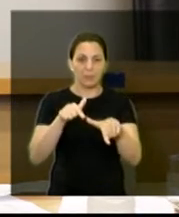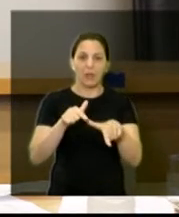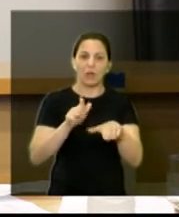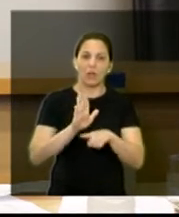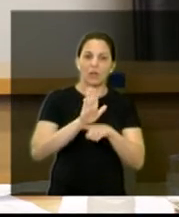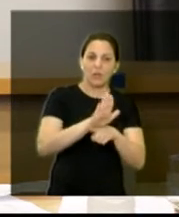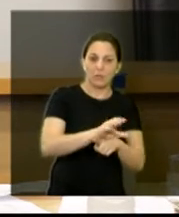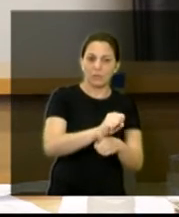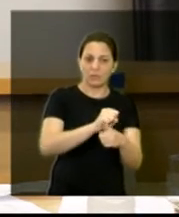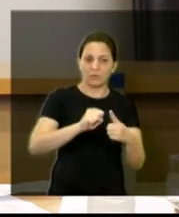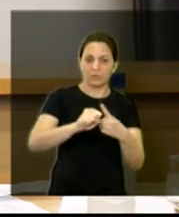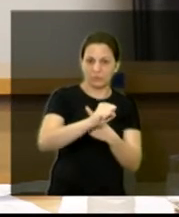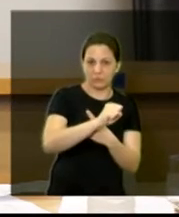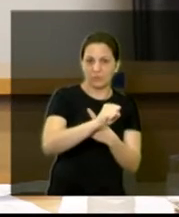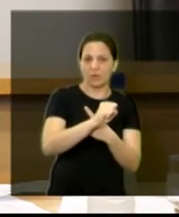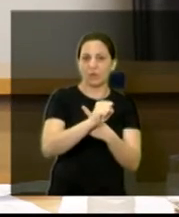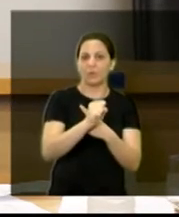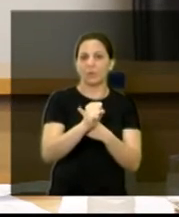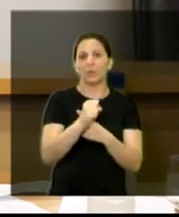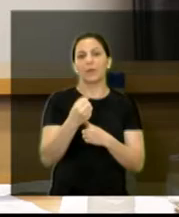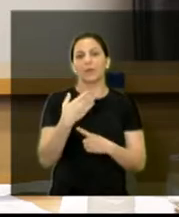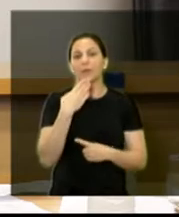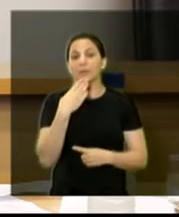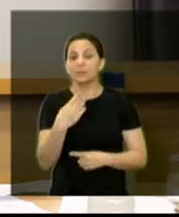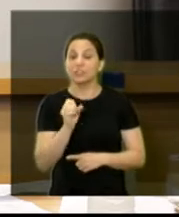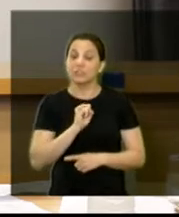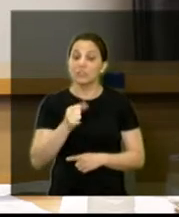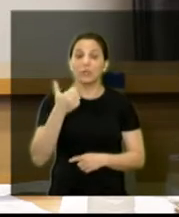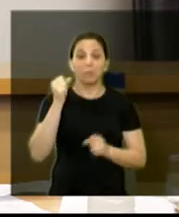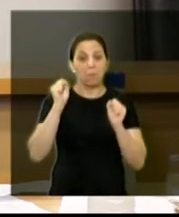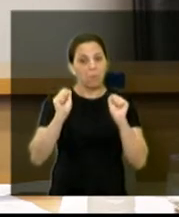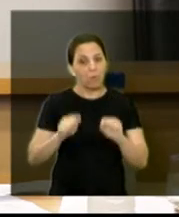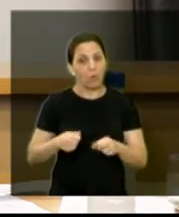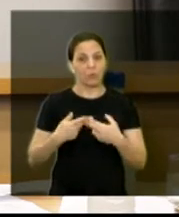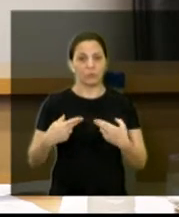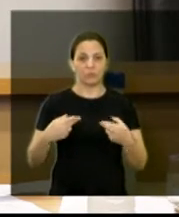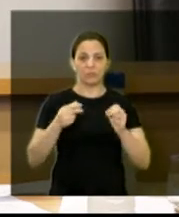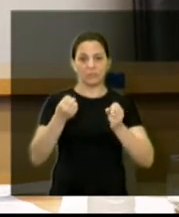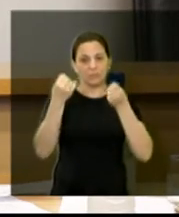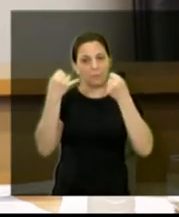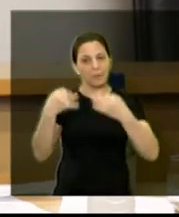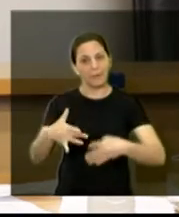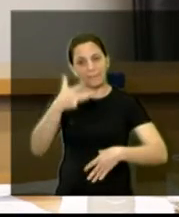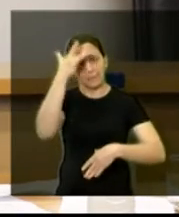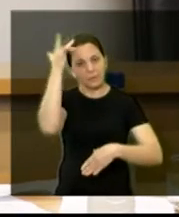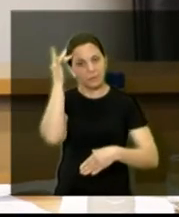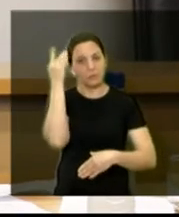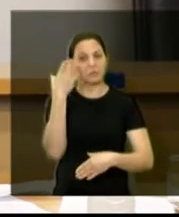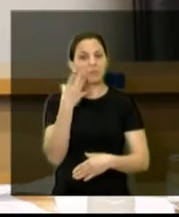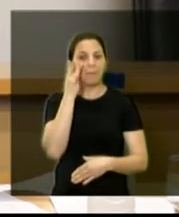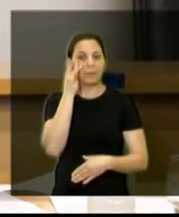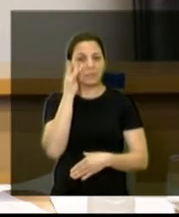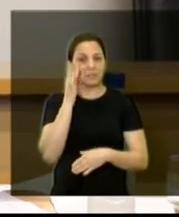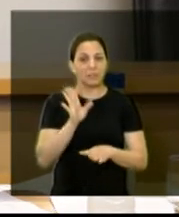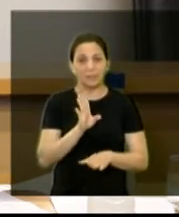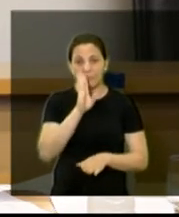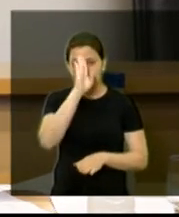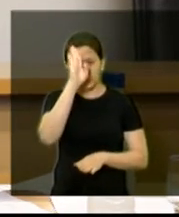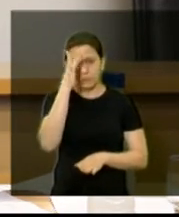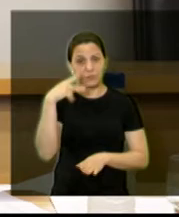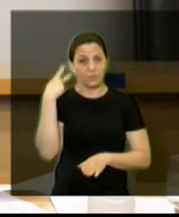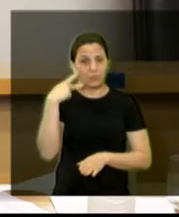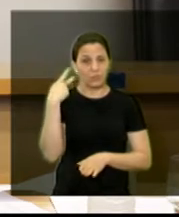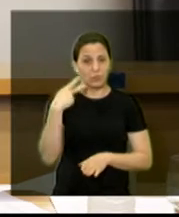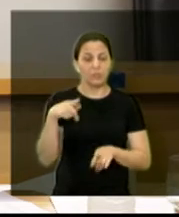eu pediria para você, se você pudesse, para as pessoas que estão aqui, principalmente para os vereadores